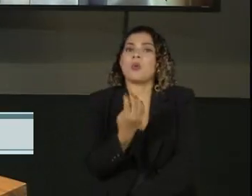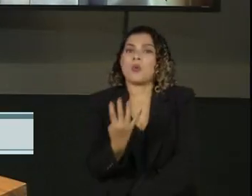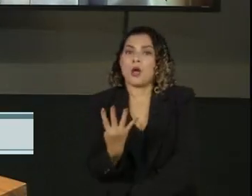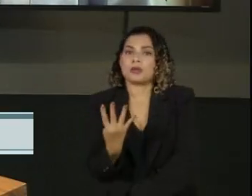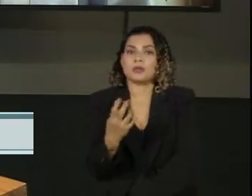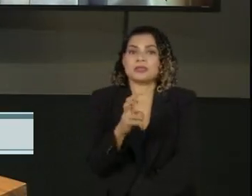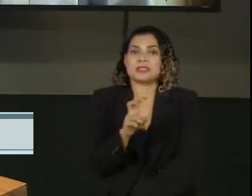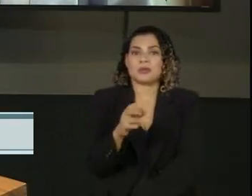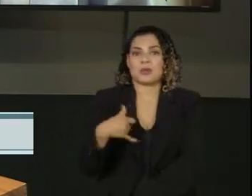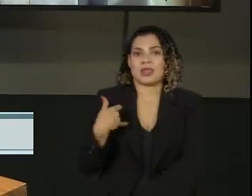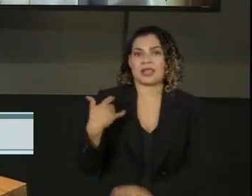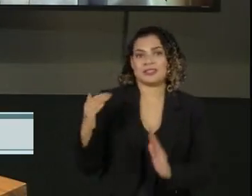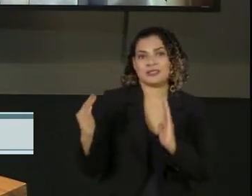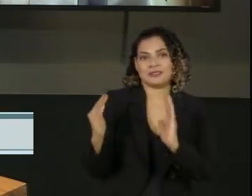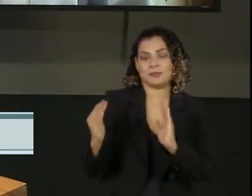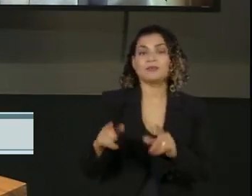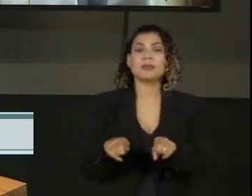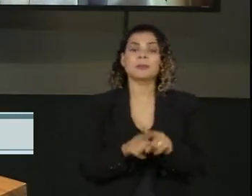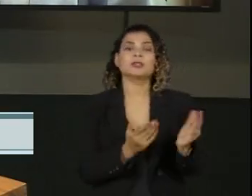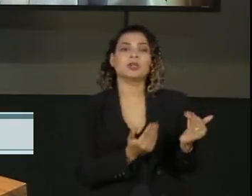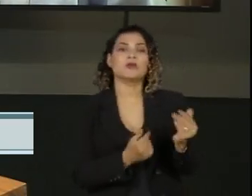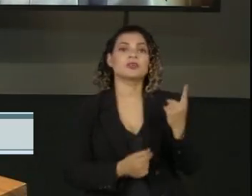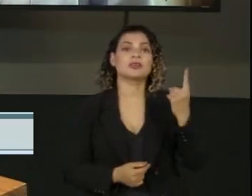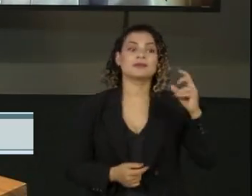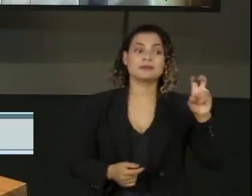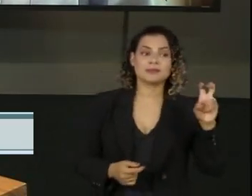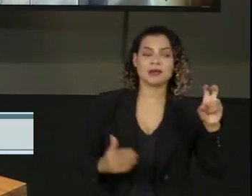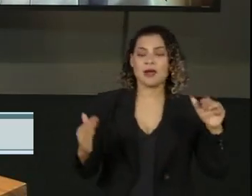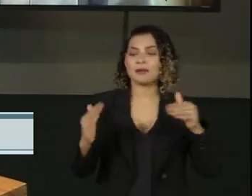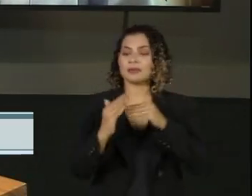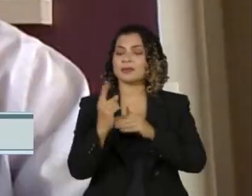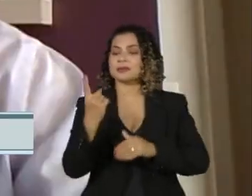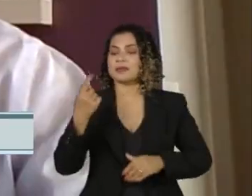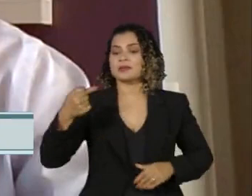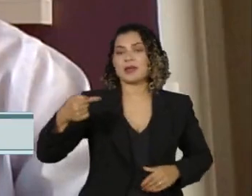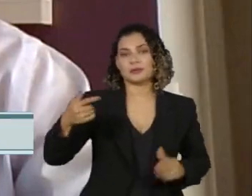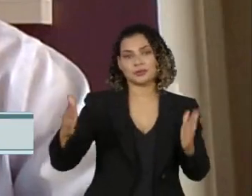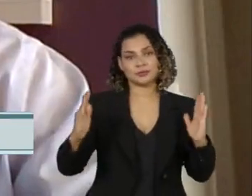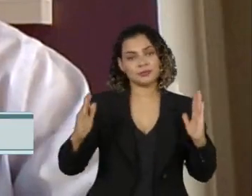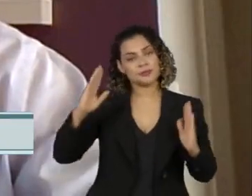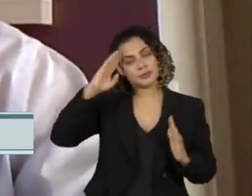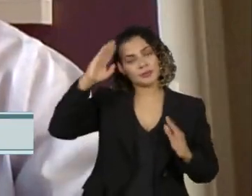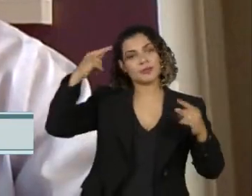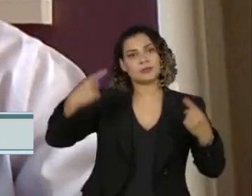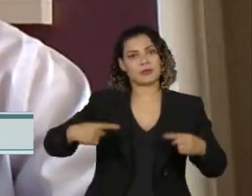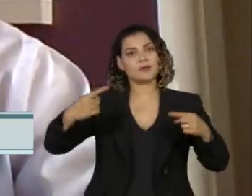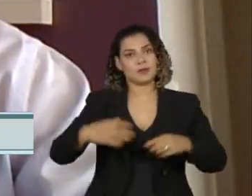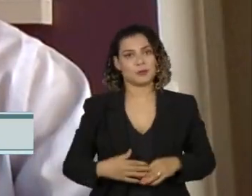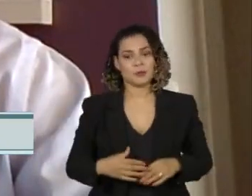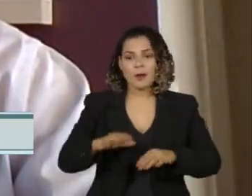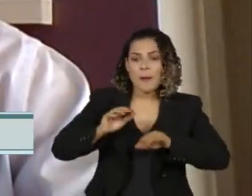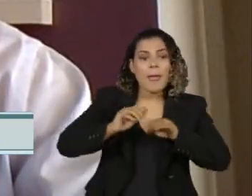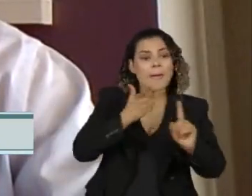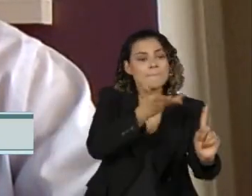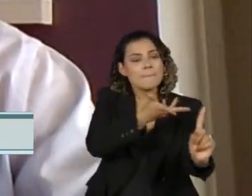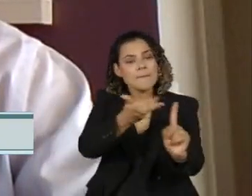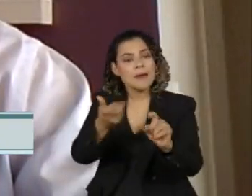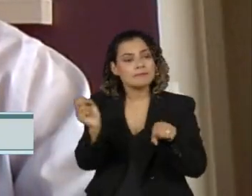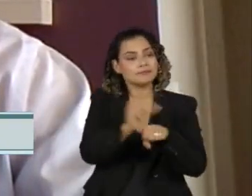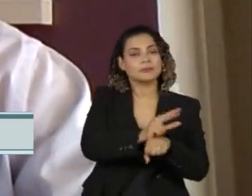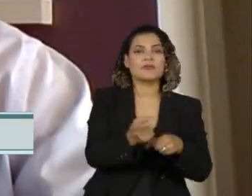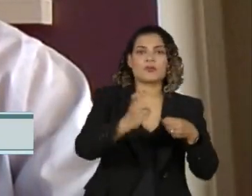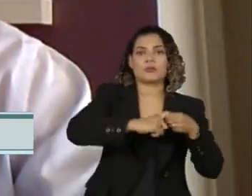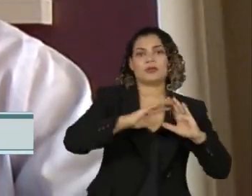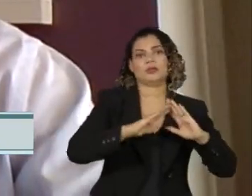nos jovens de 15 a 17 anos. Esse é um desafio. Um outro desafio que também o censo